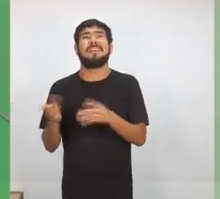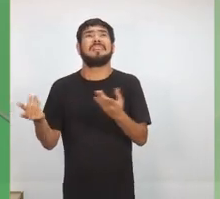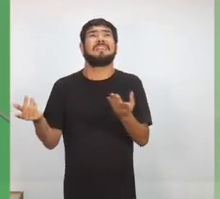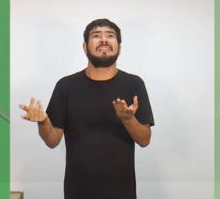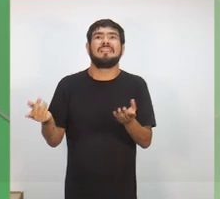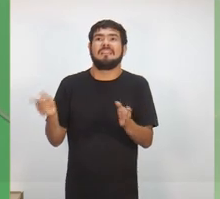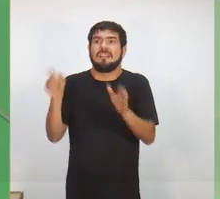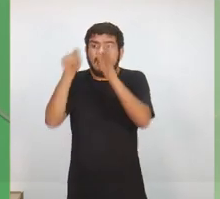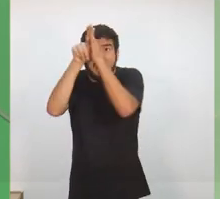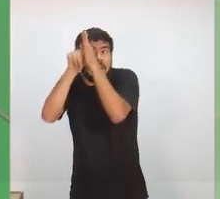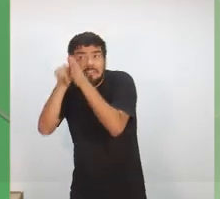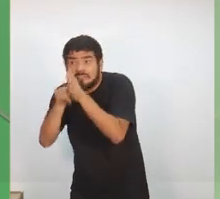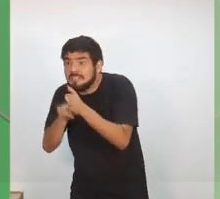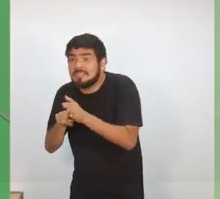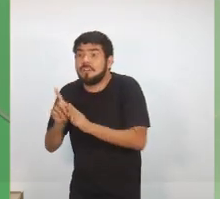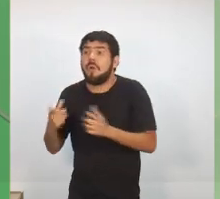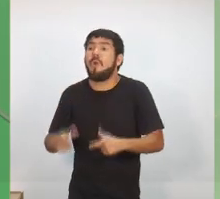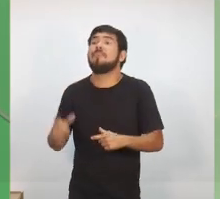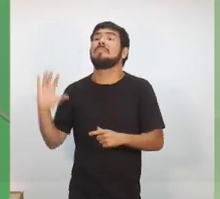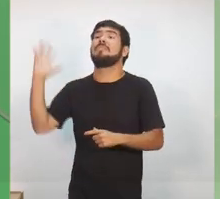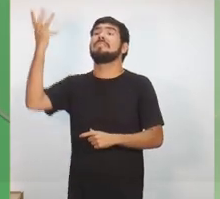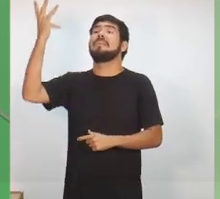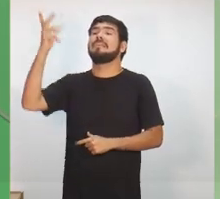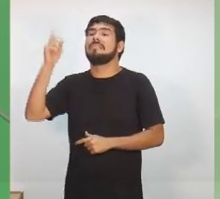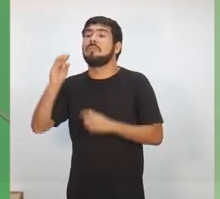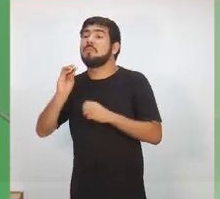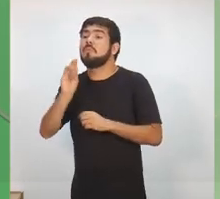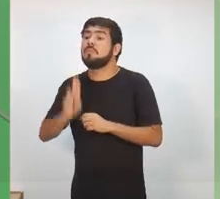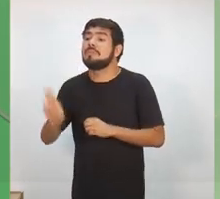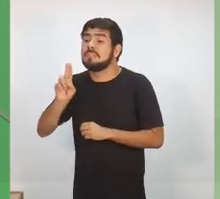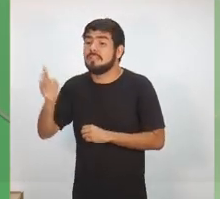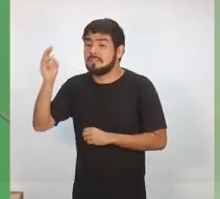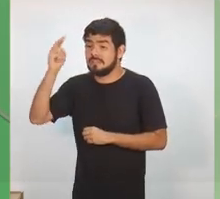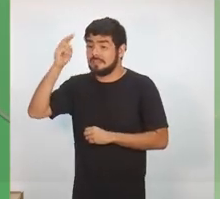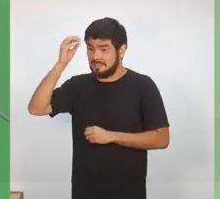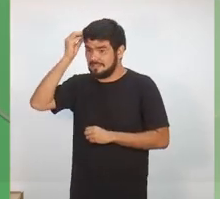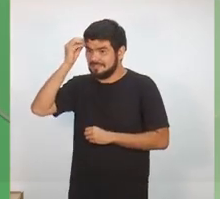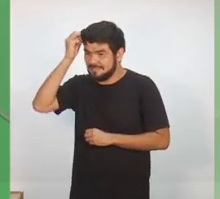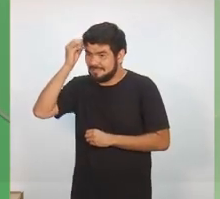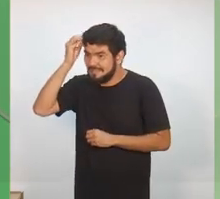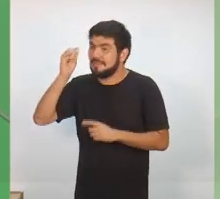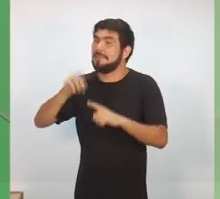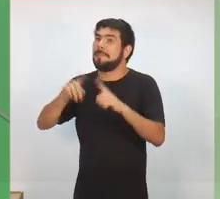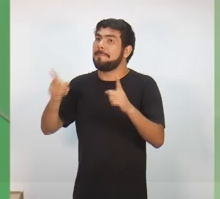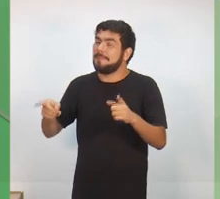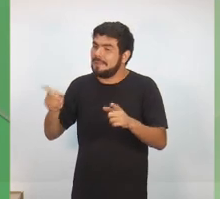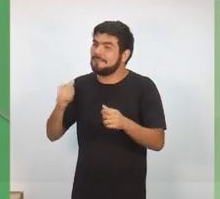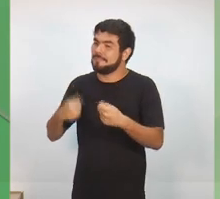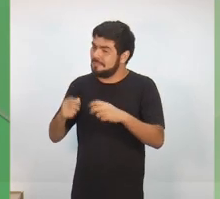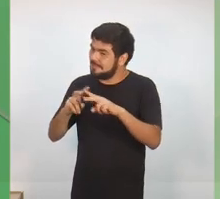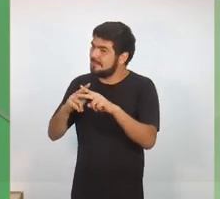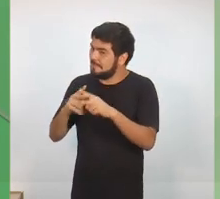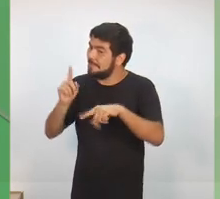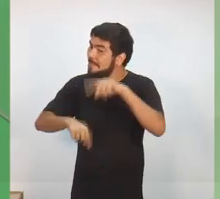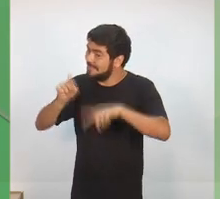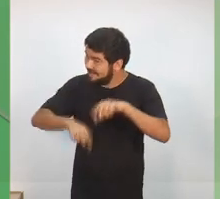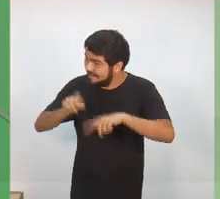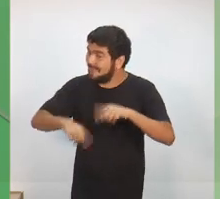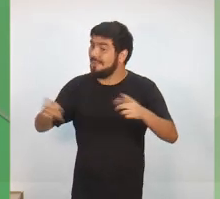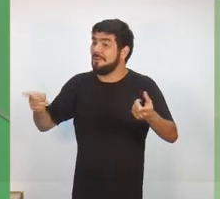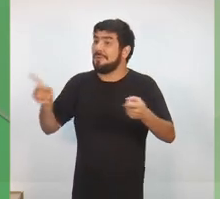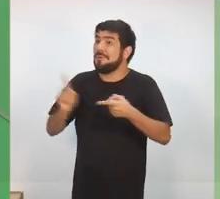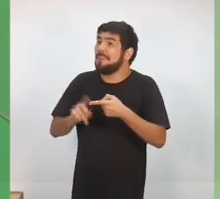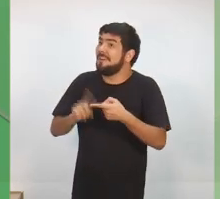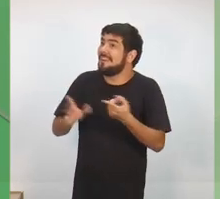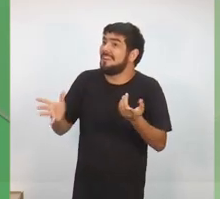investigações onde acontece isso usando a inteligência de tal maneira. Agora tem que ter o aparelhamento porque nós sabemos também